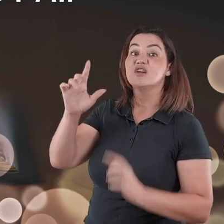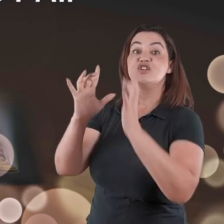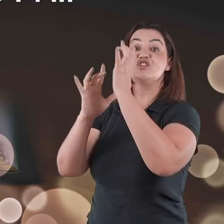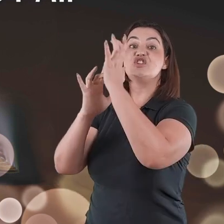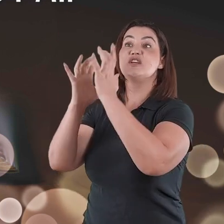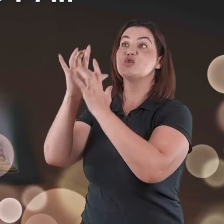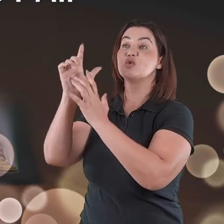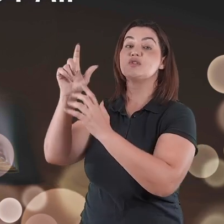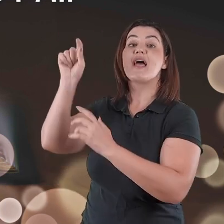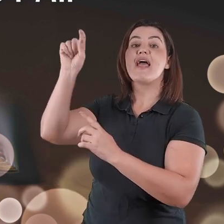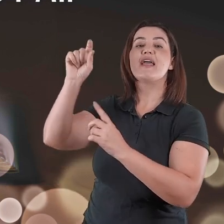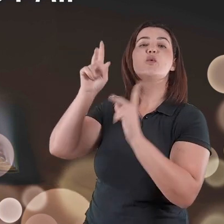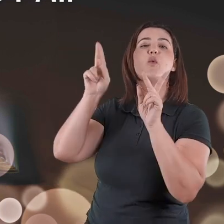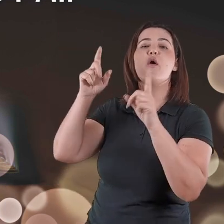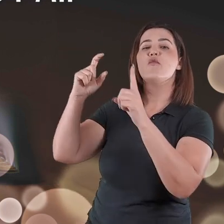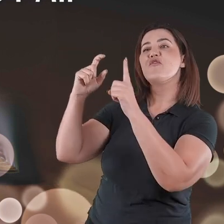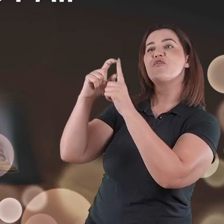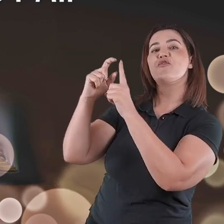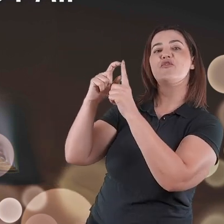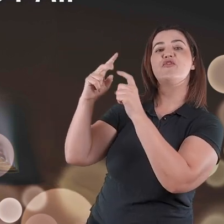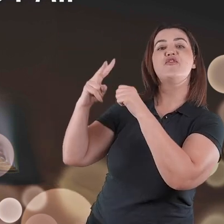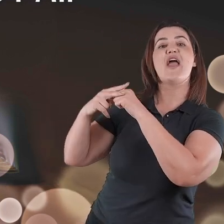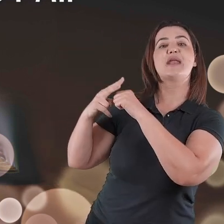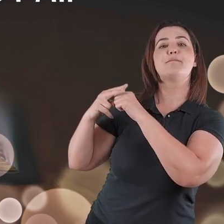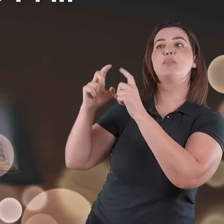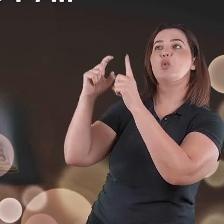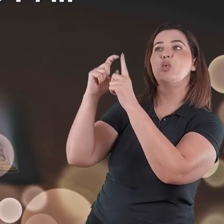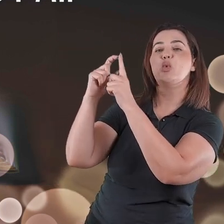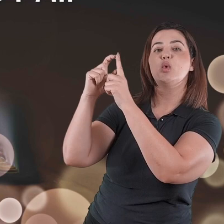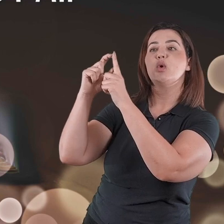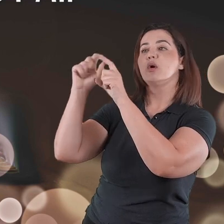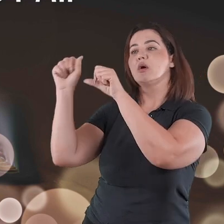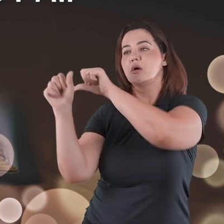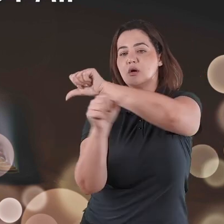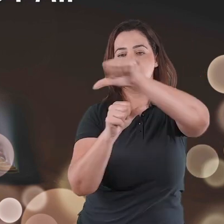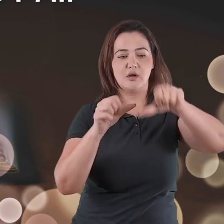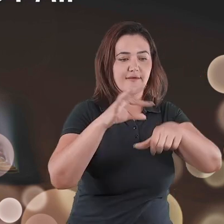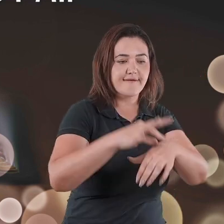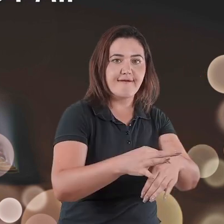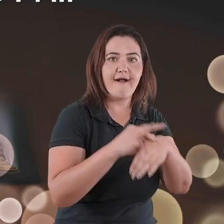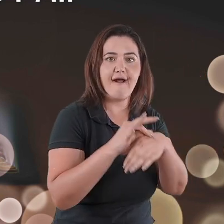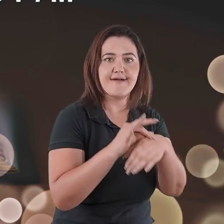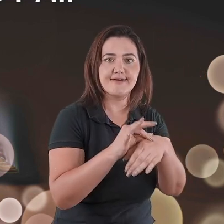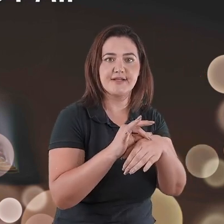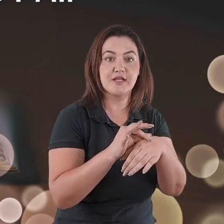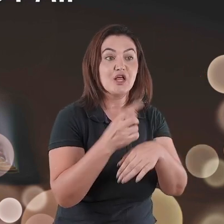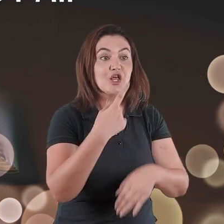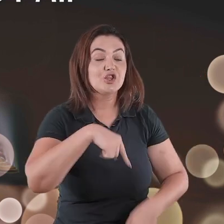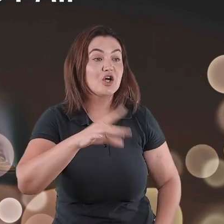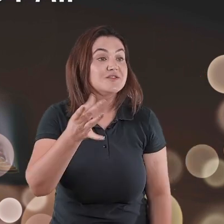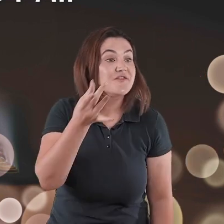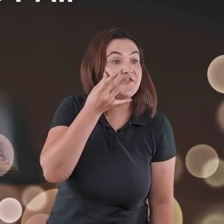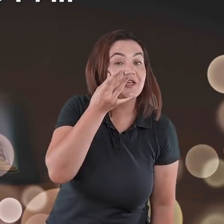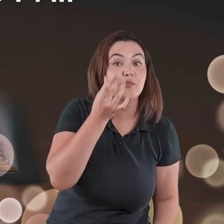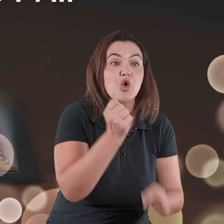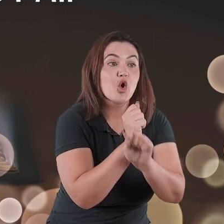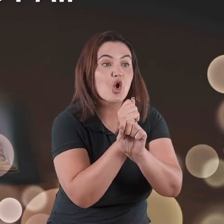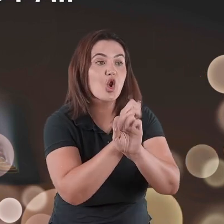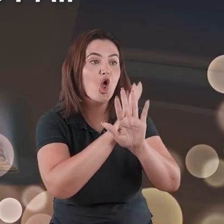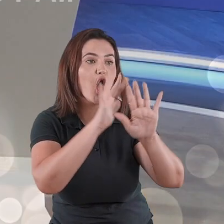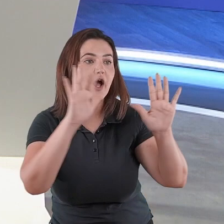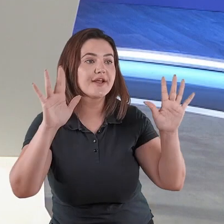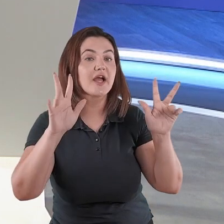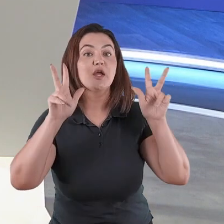ele habitou entre nós, cheio de graça e de verdade, e vimos a sua glória, glória como do